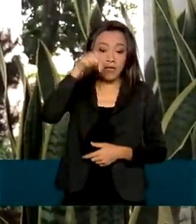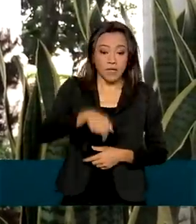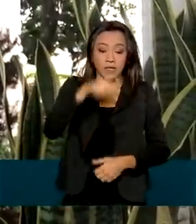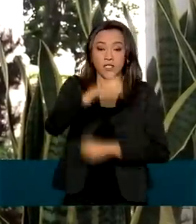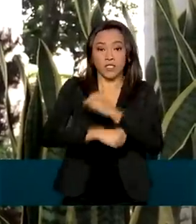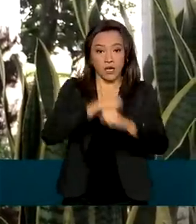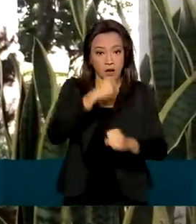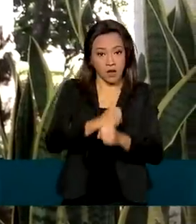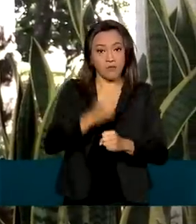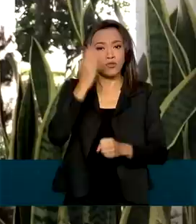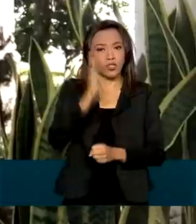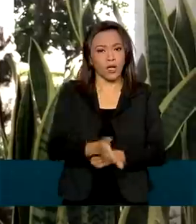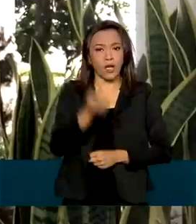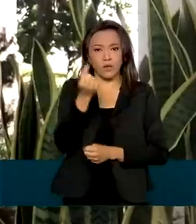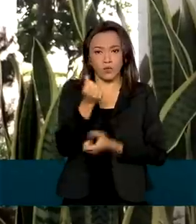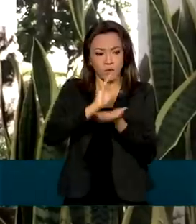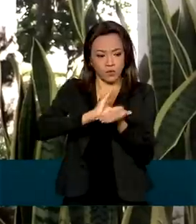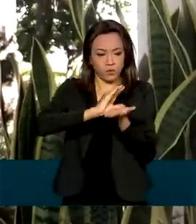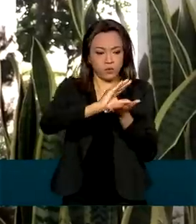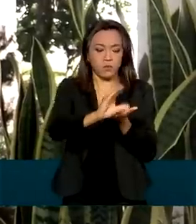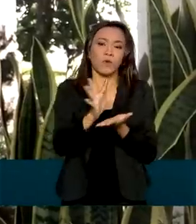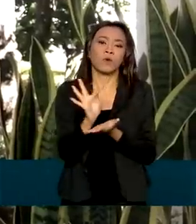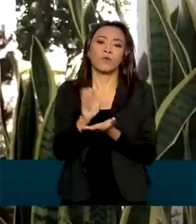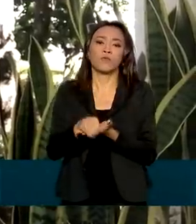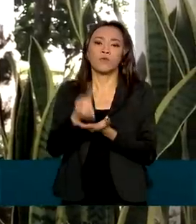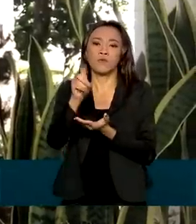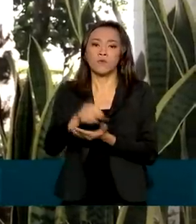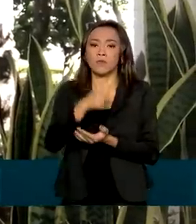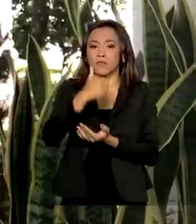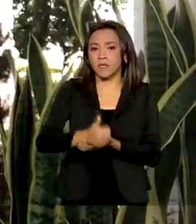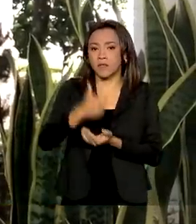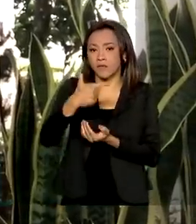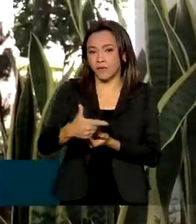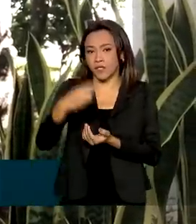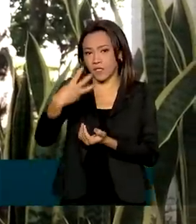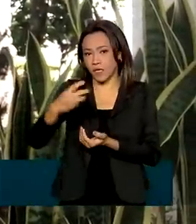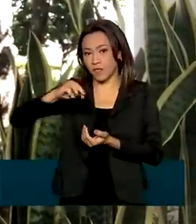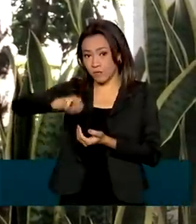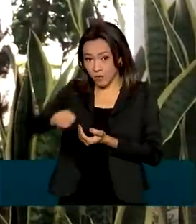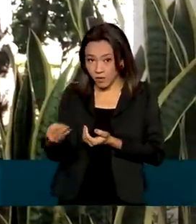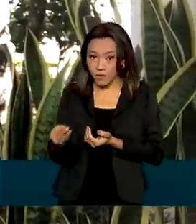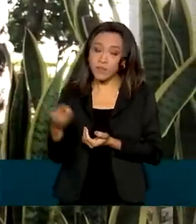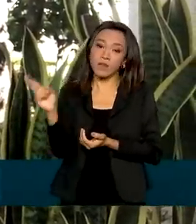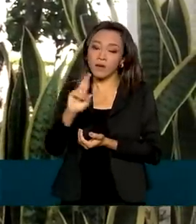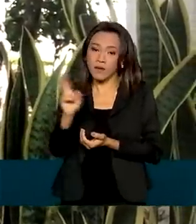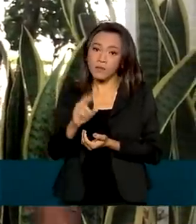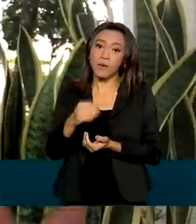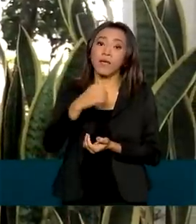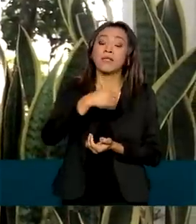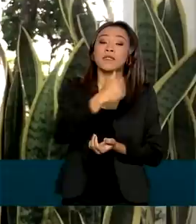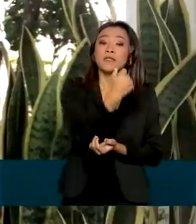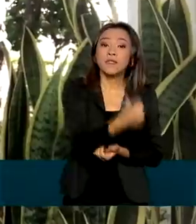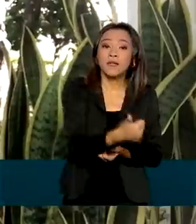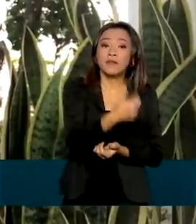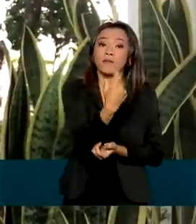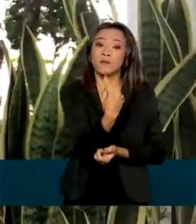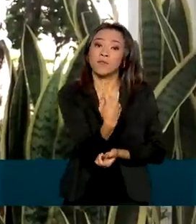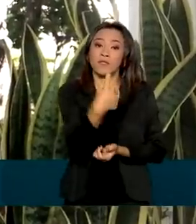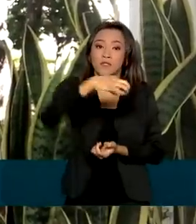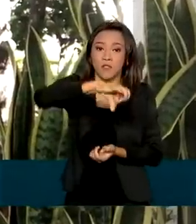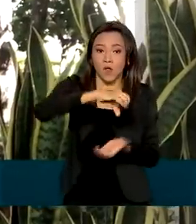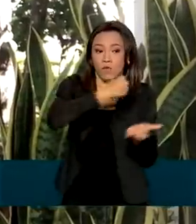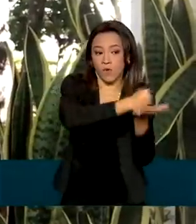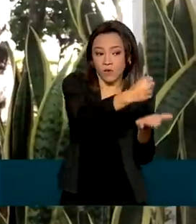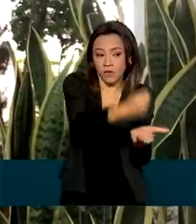repassados pelo Fundo do Centro-Oeste 123 milhões de reais em 219 contratos. Mais de 68